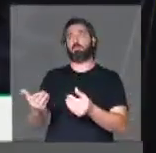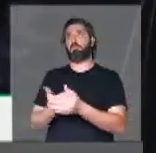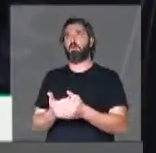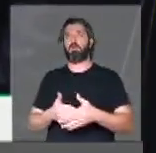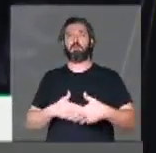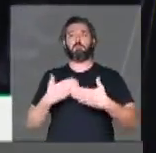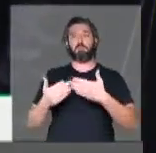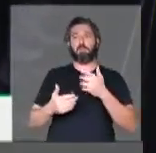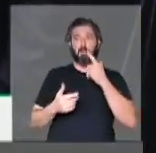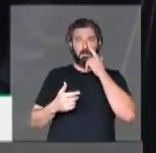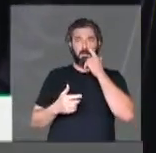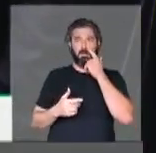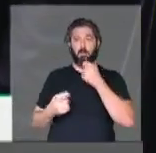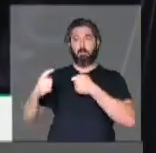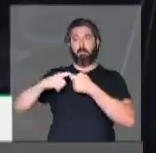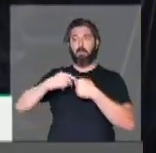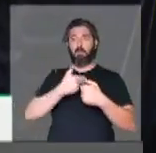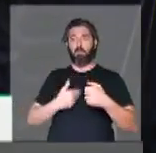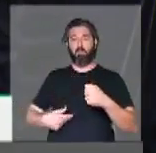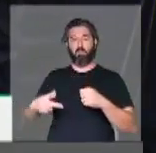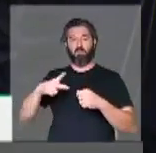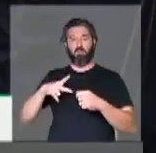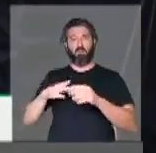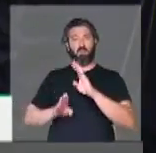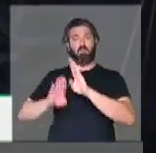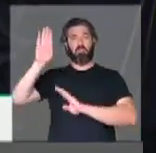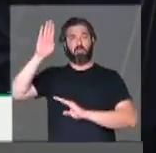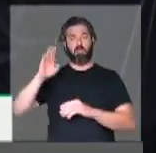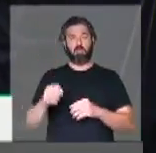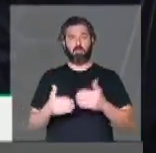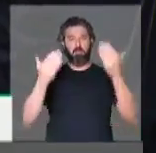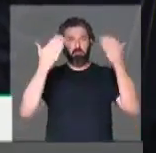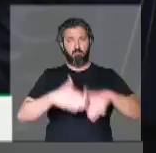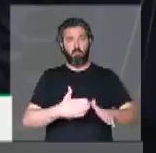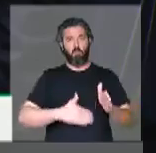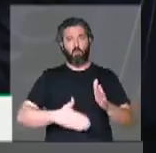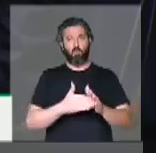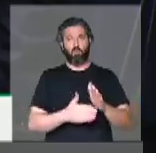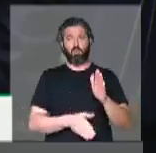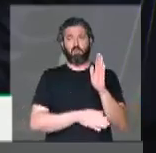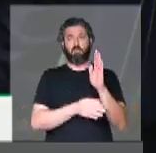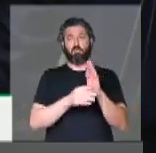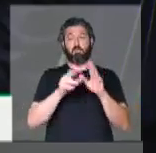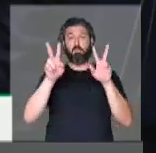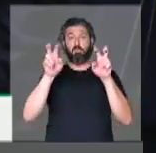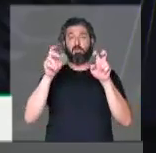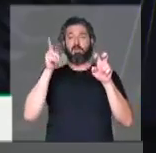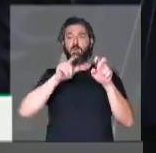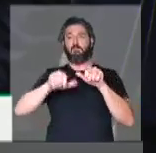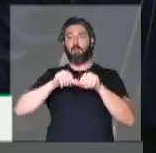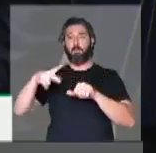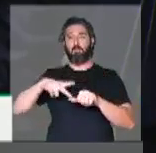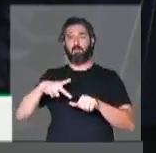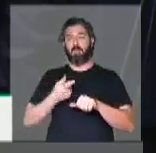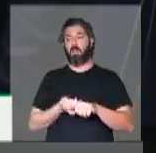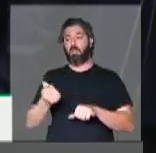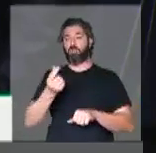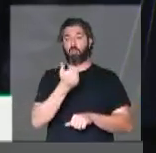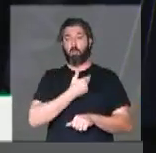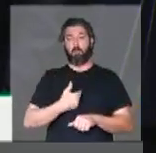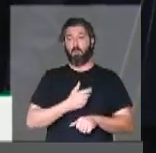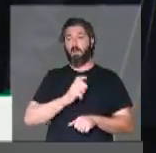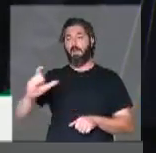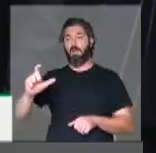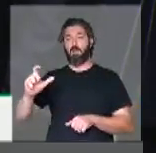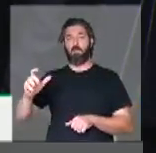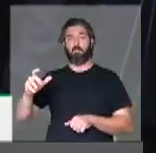processo de aumento das parcerias público-privada. Desmonta e desburocratiza, entre aspas, para privatizar e dar recursos públicos